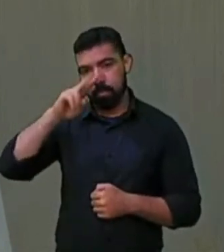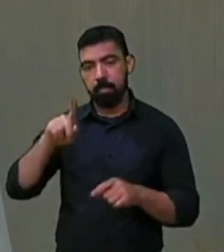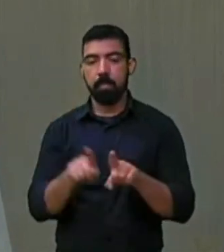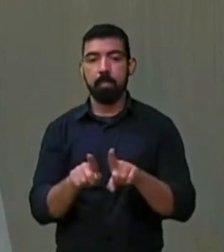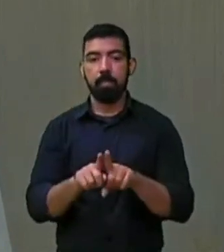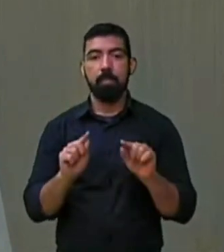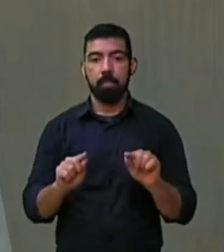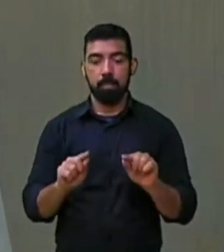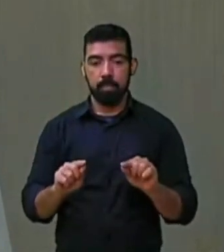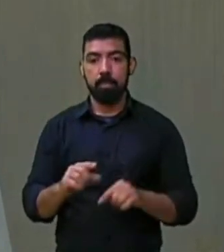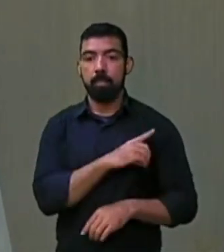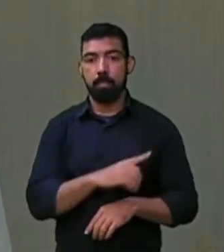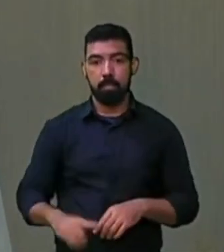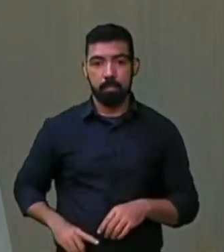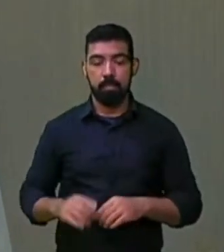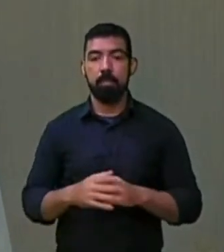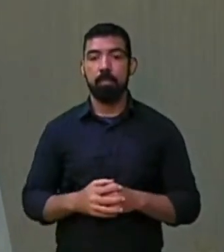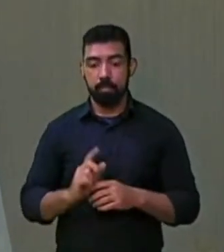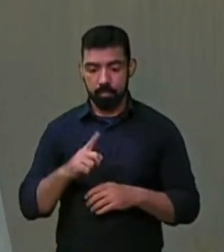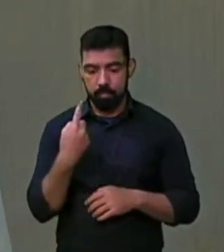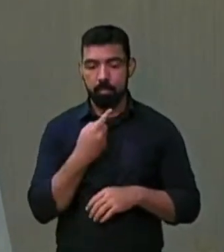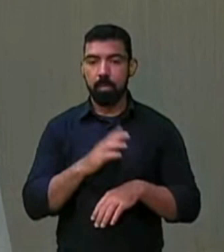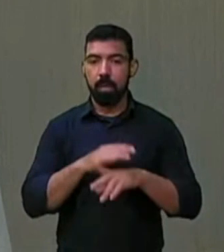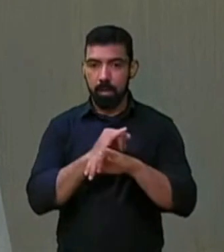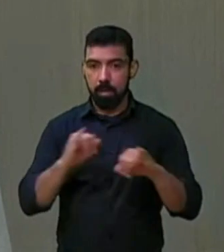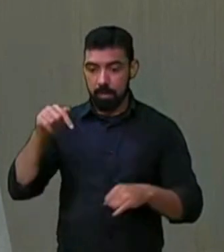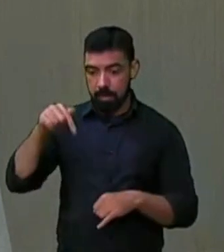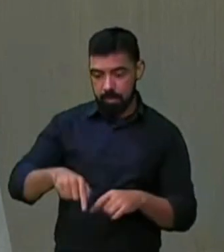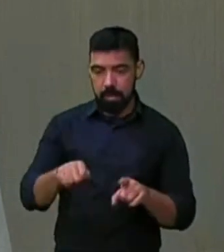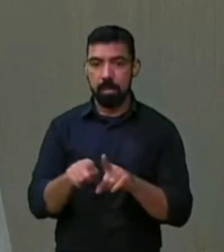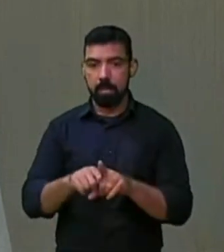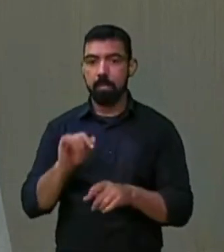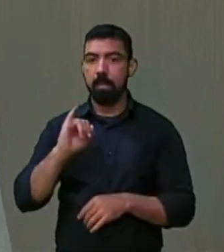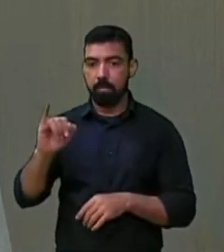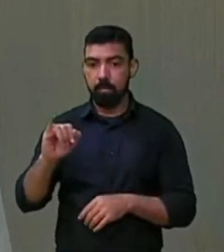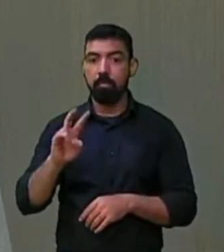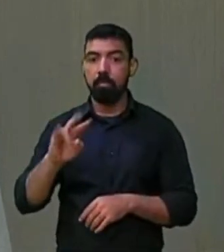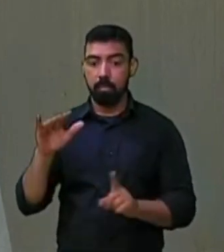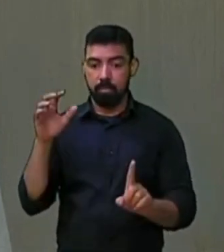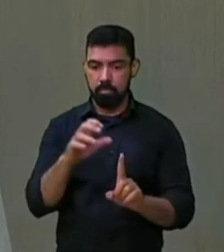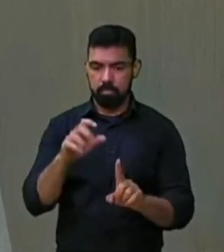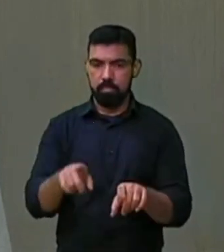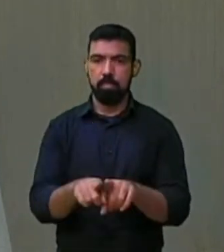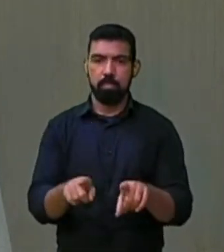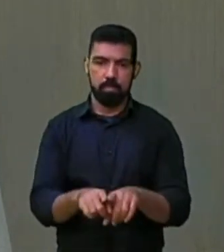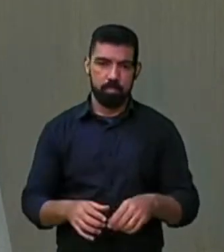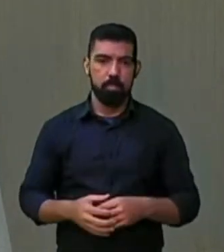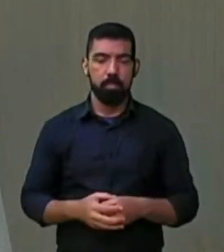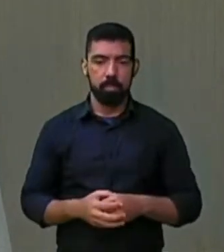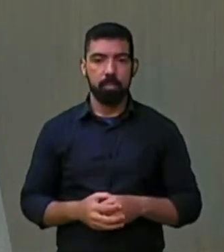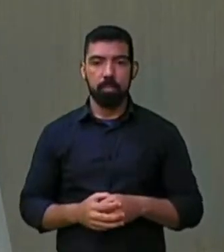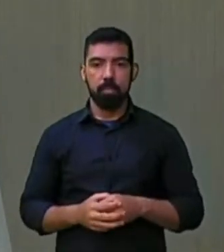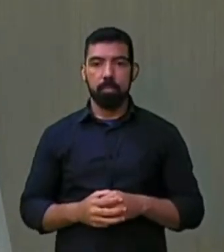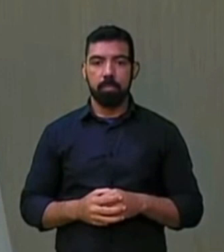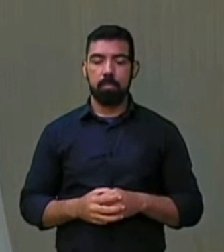deputado Cláudio, nós alertamos, eu alertei nessa tribuna que isso ia impactar na cesta básica. E os